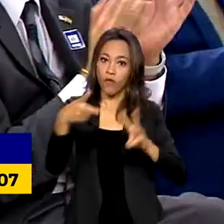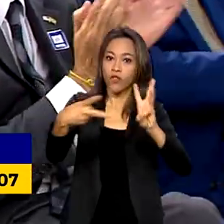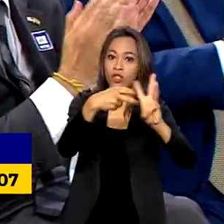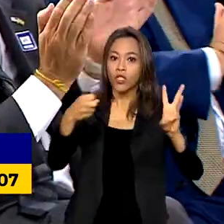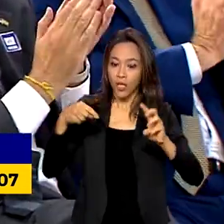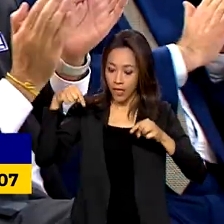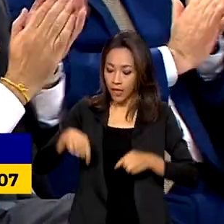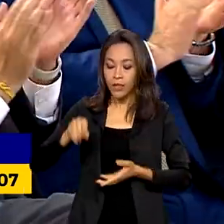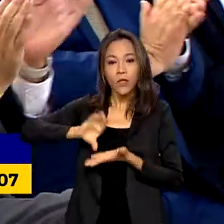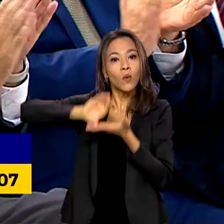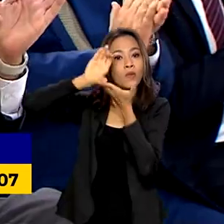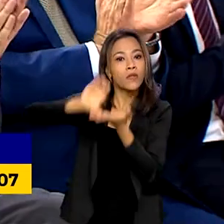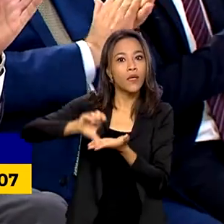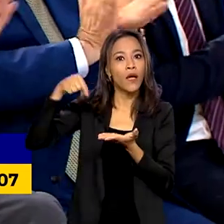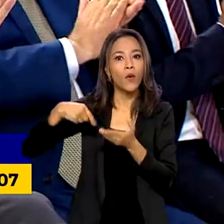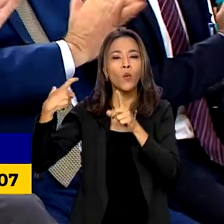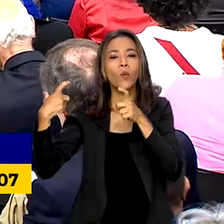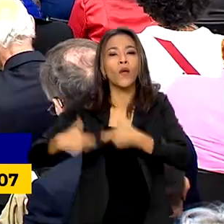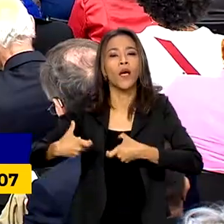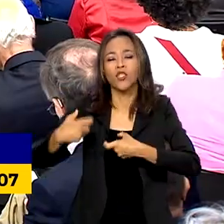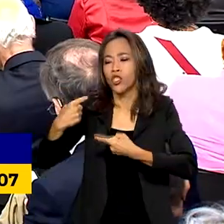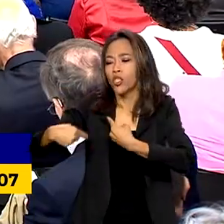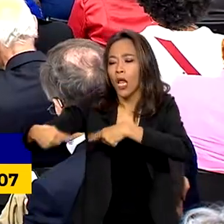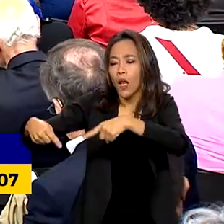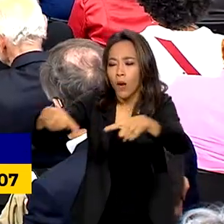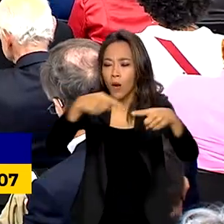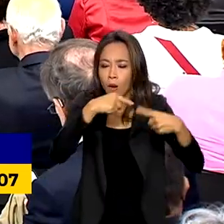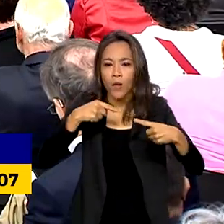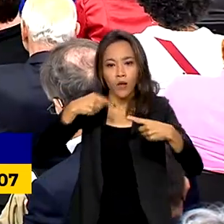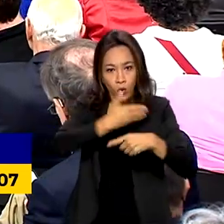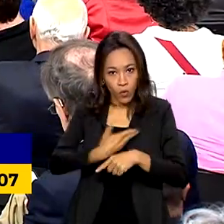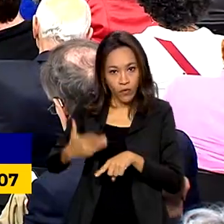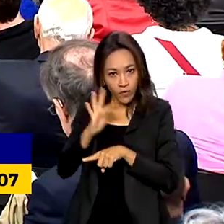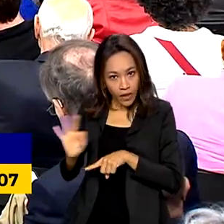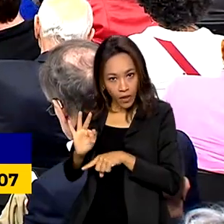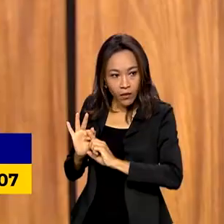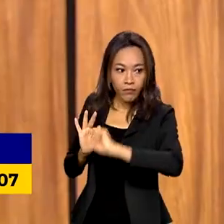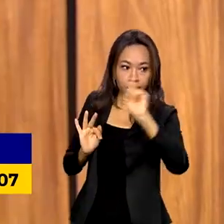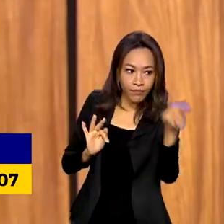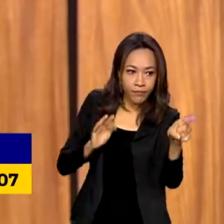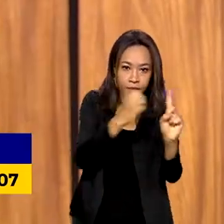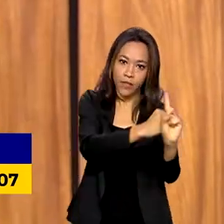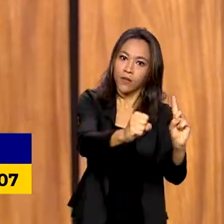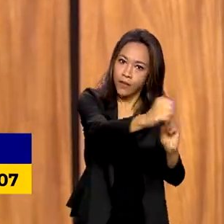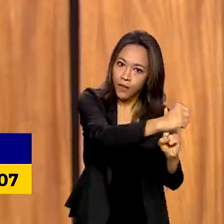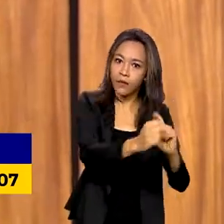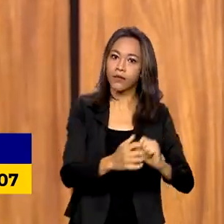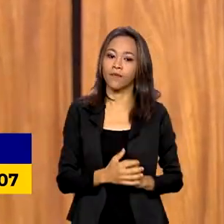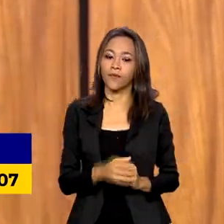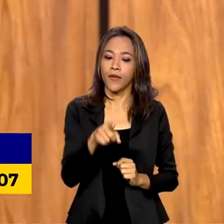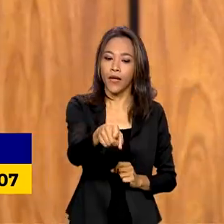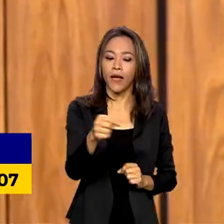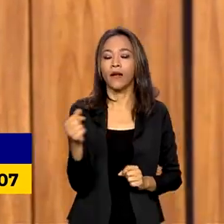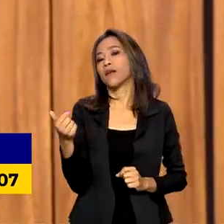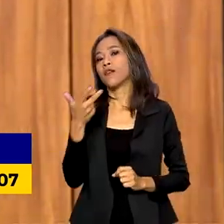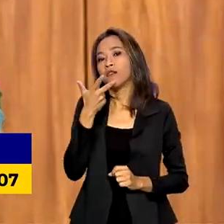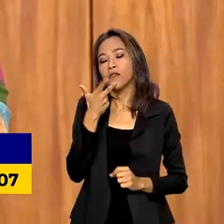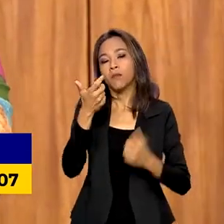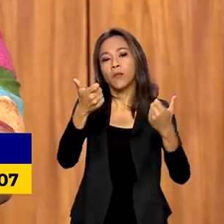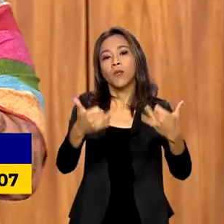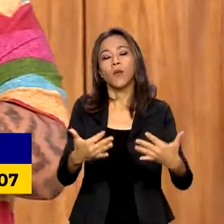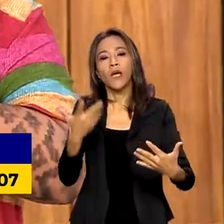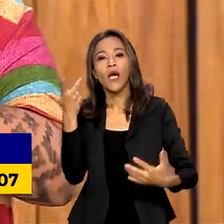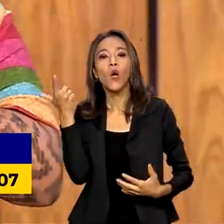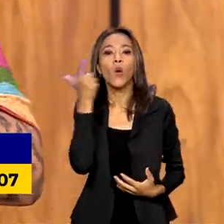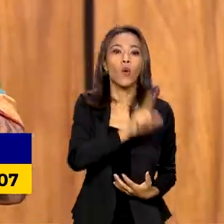é um importante instrumento de diálogo entre o governo federal e a sociedade. São conquistas que chegam como resultado